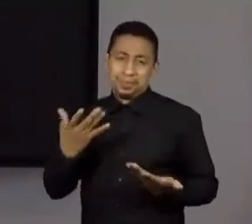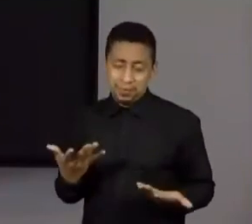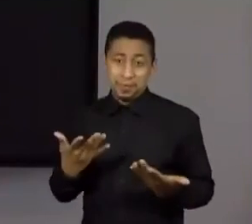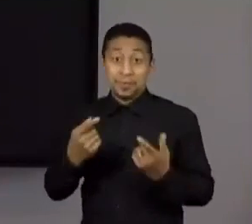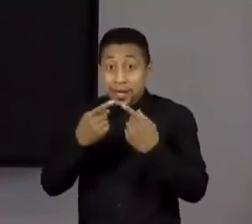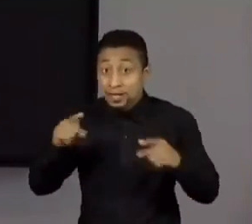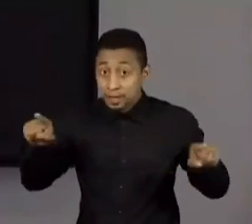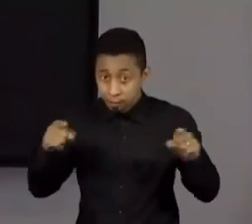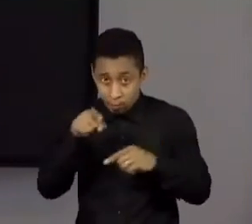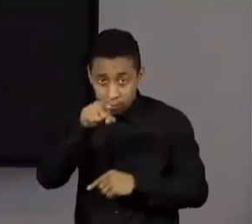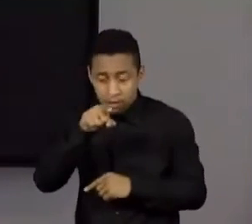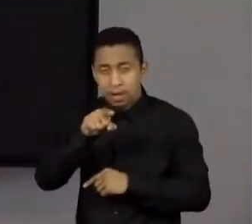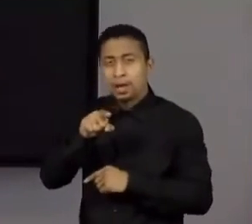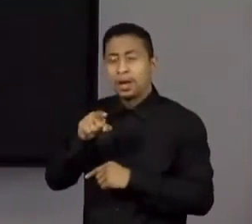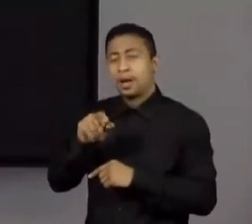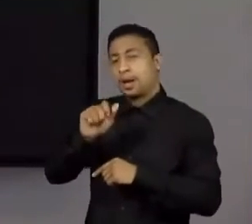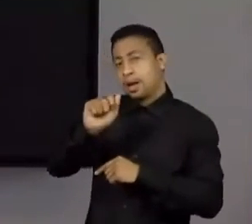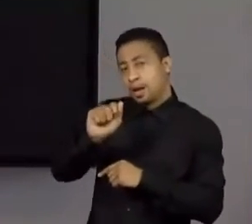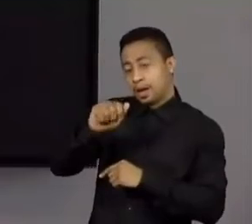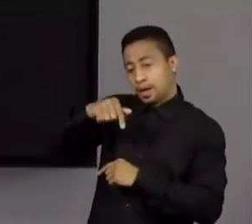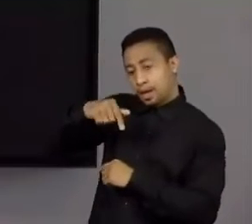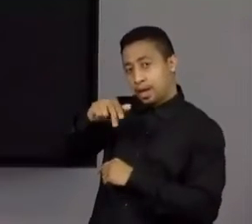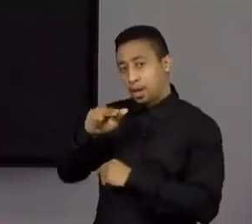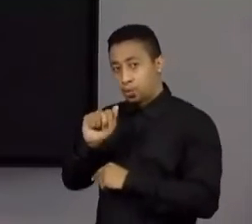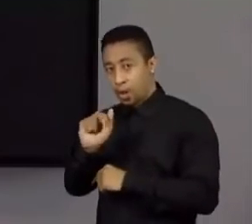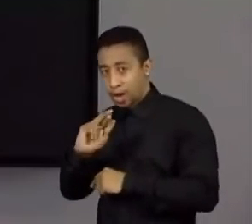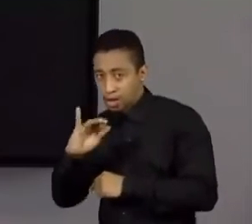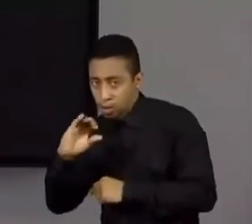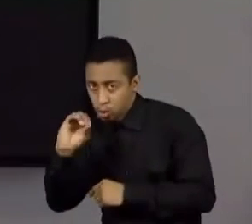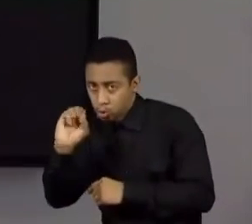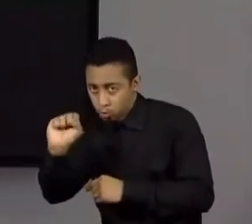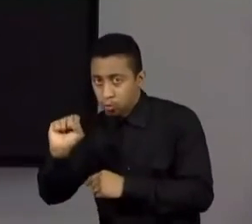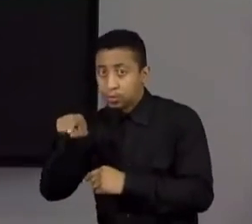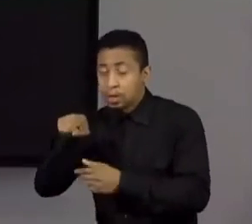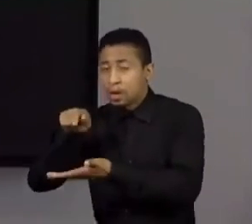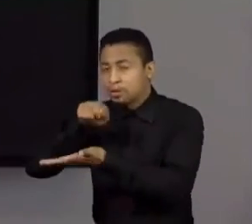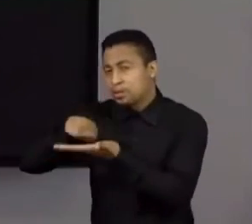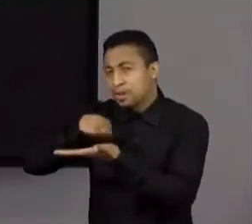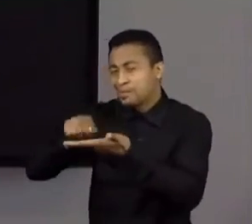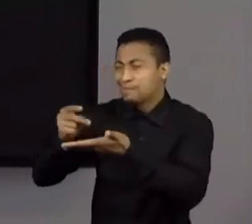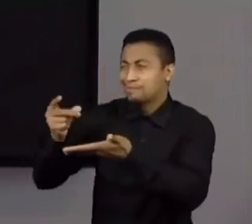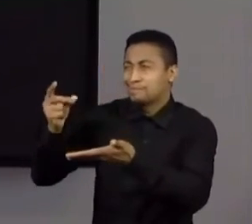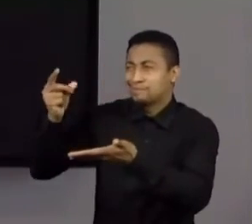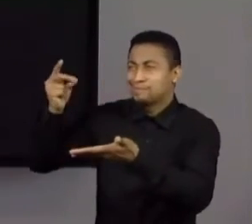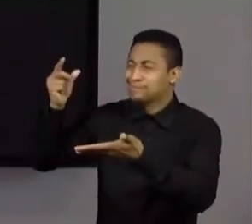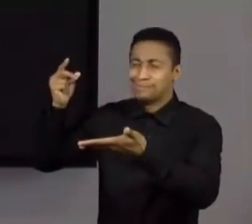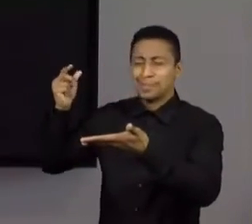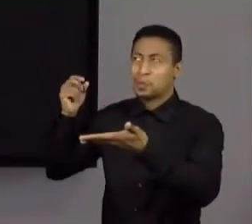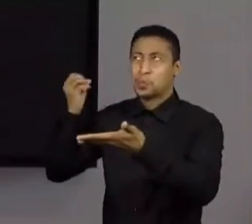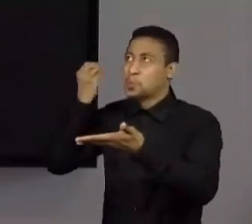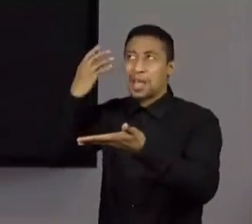eu fiz há um tempo atrás, comecei a fazê-la lá há uns anos, nem me lembro quando.